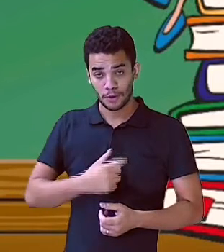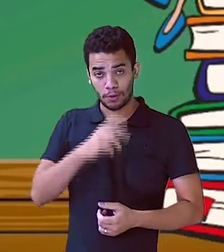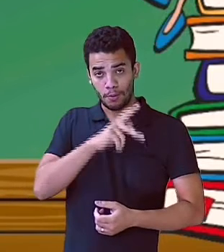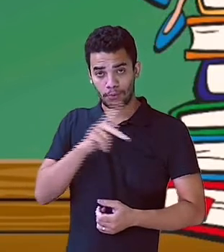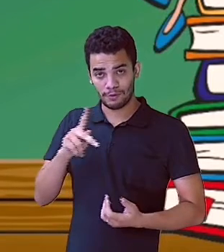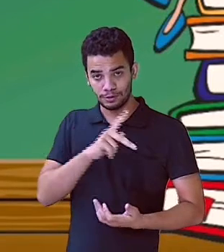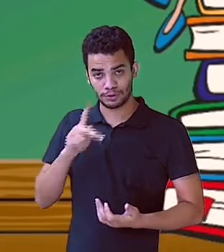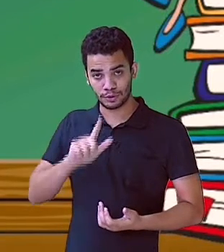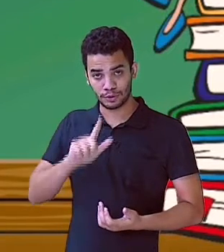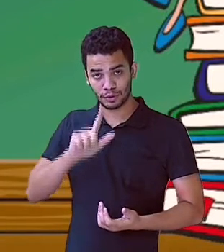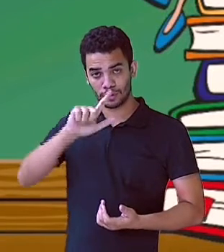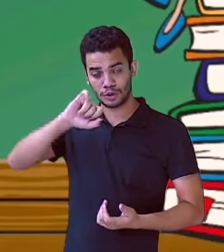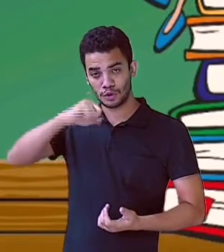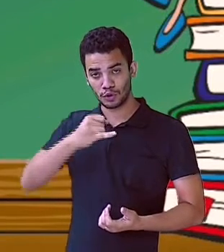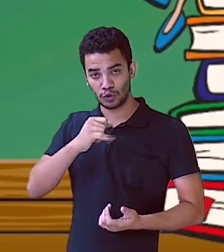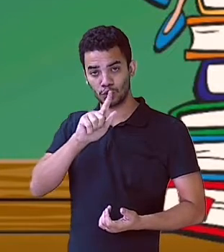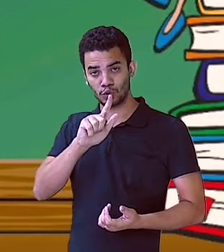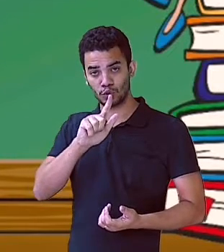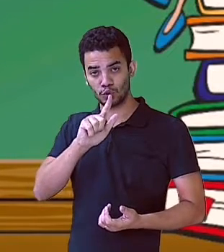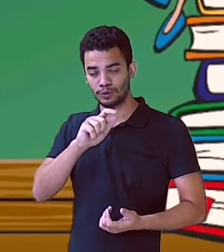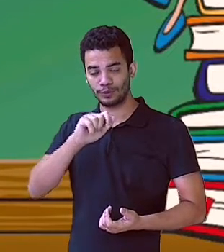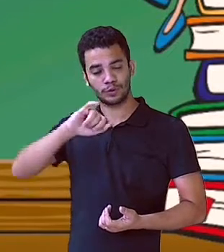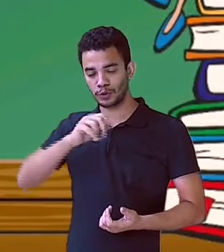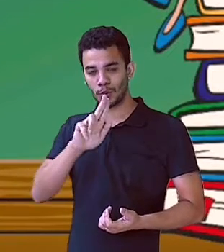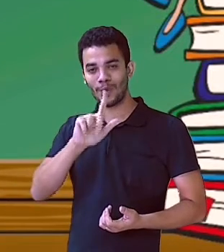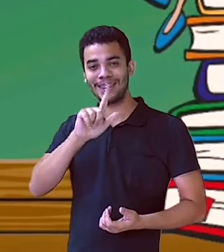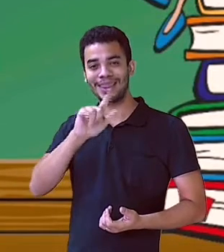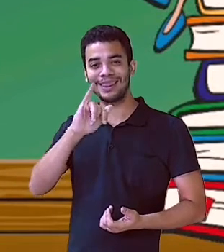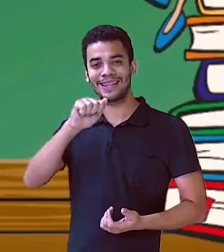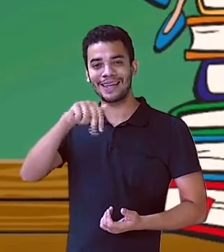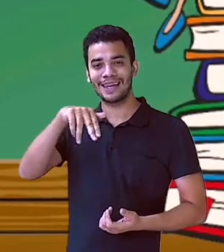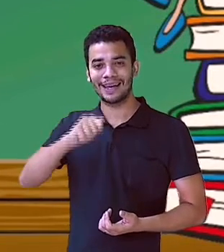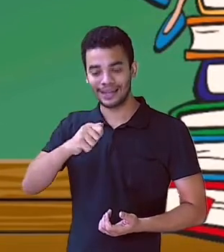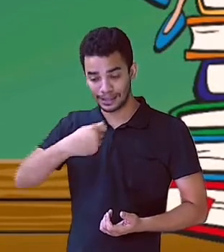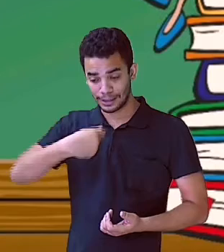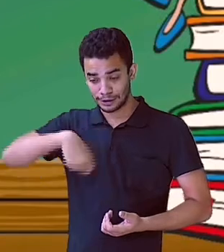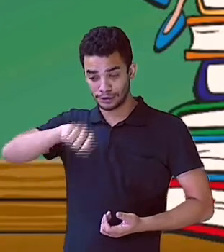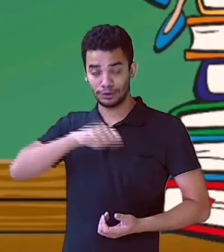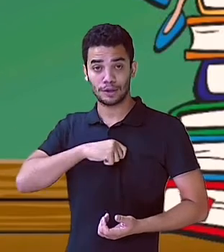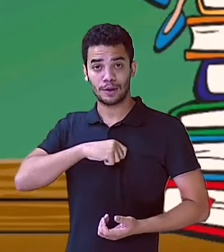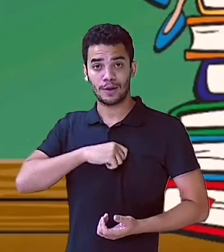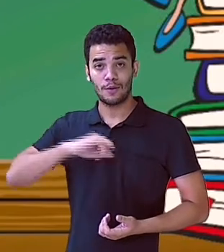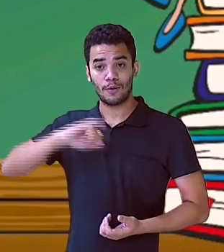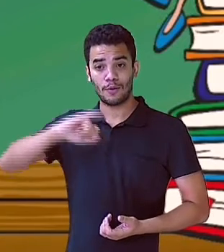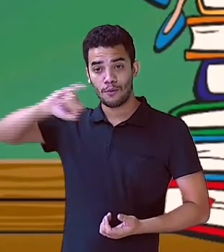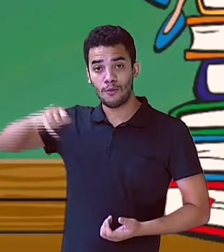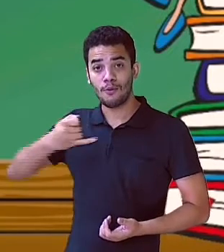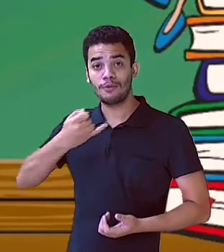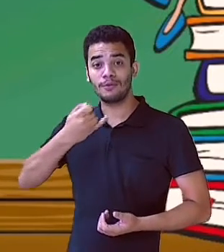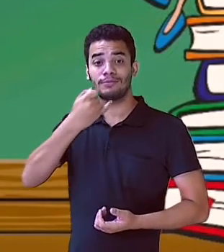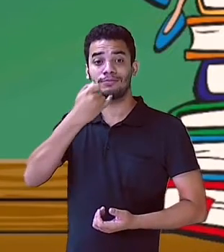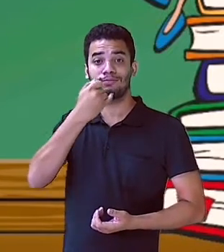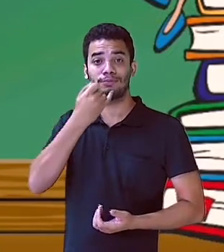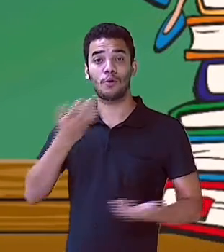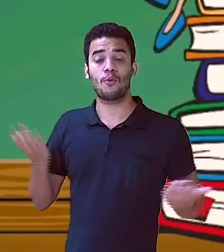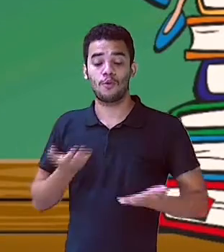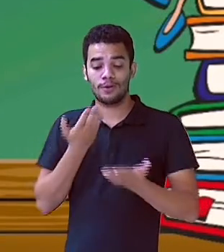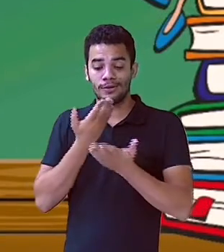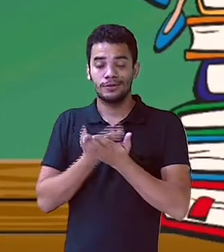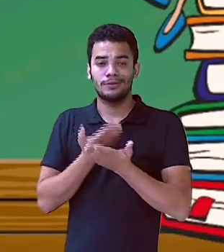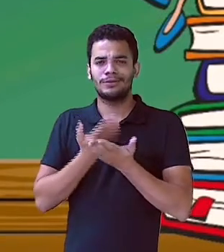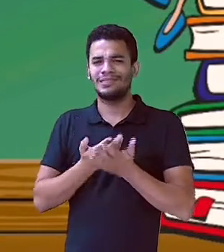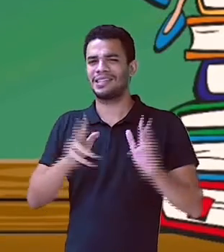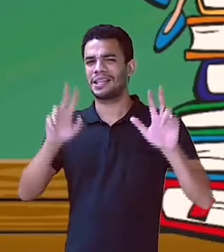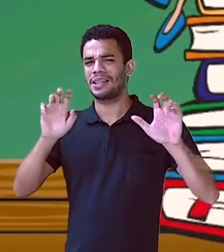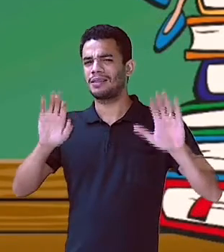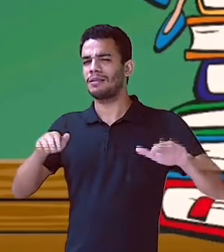aula hoje é sobre predicado. Hum, e tem gostinho de saudade nessa aula hoje, hein? Já,